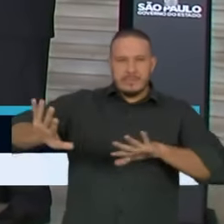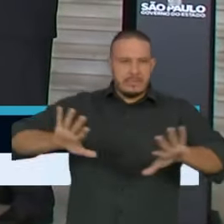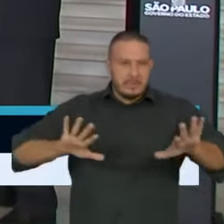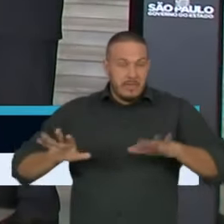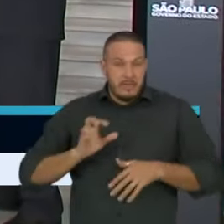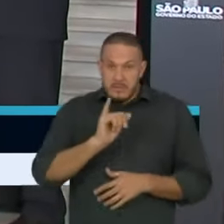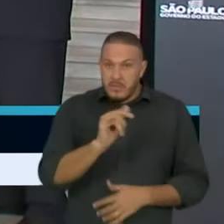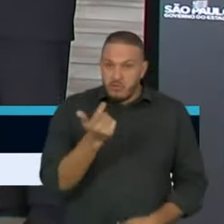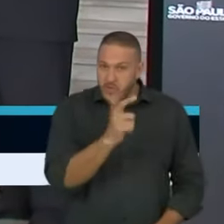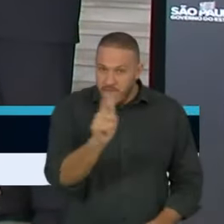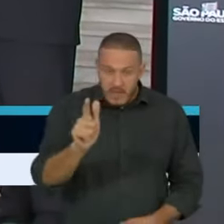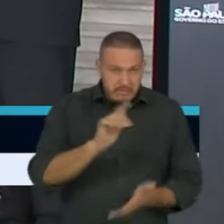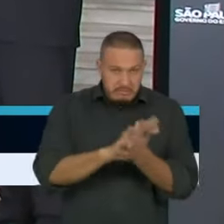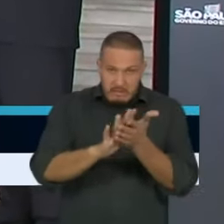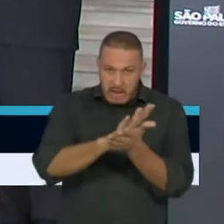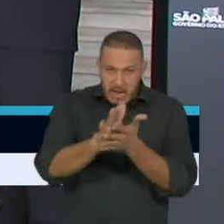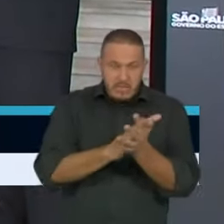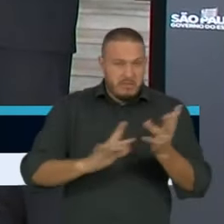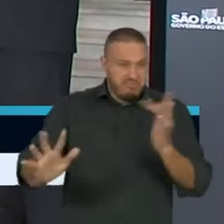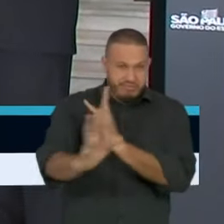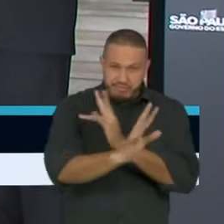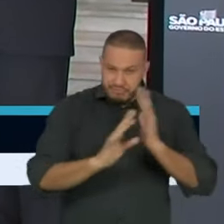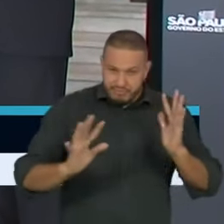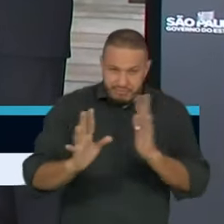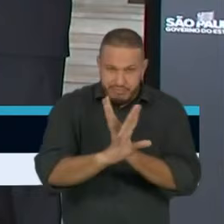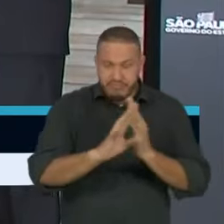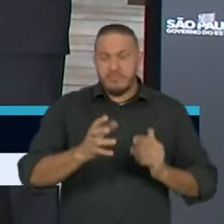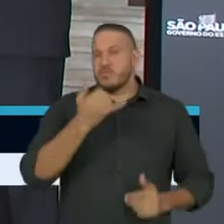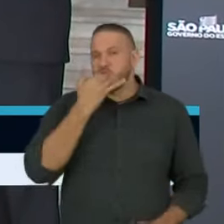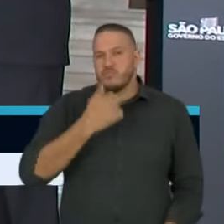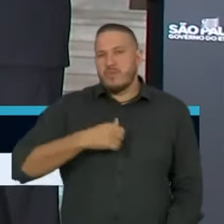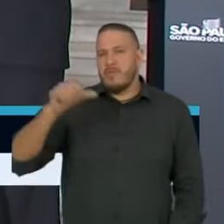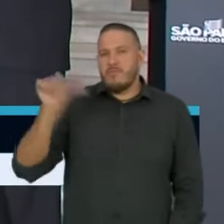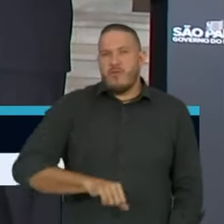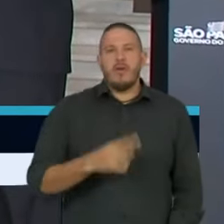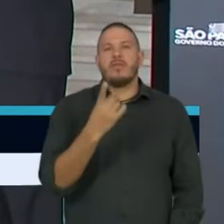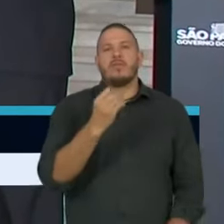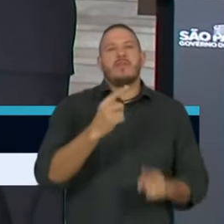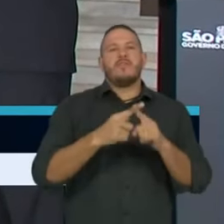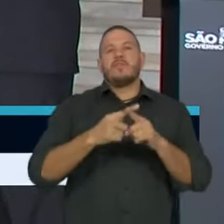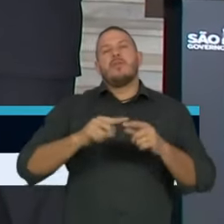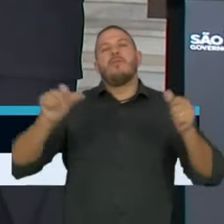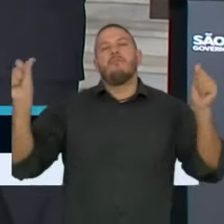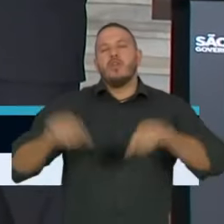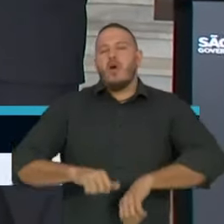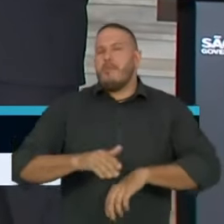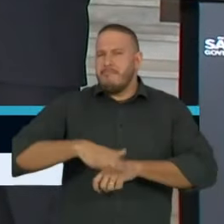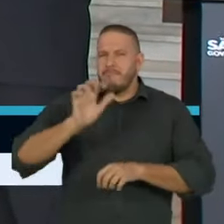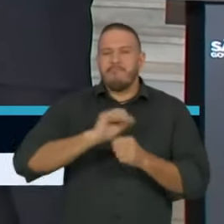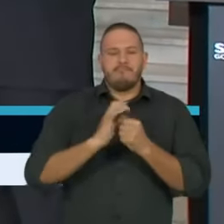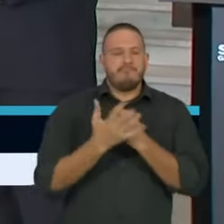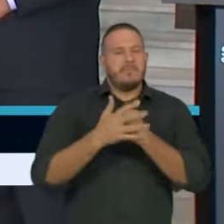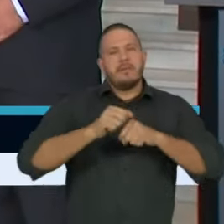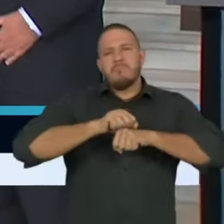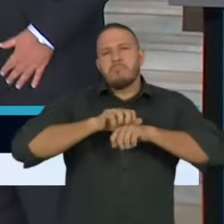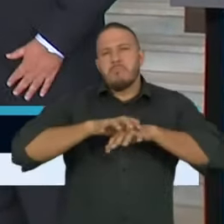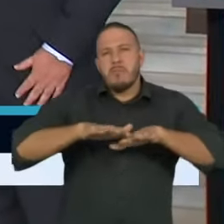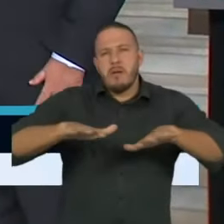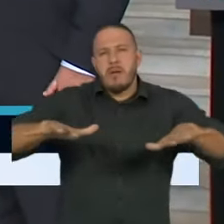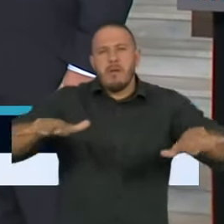tivéssemos feitos pelos cálculos, seríamos 10 vezes mais casos do que os 4